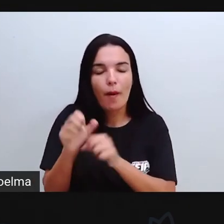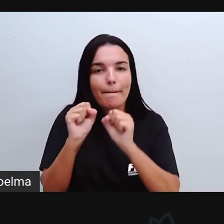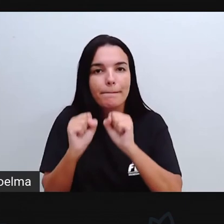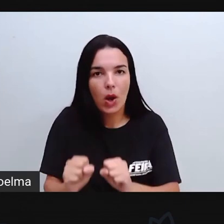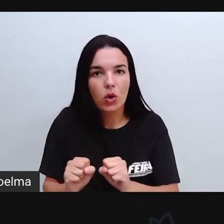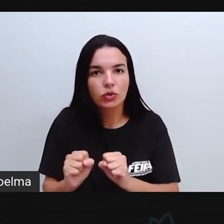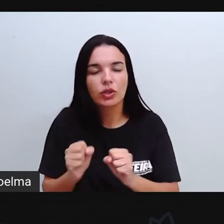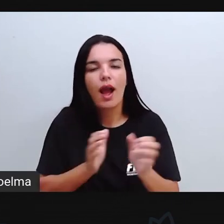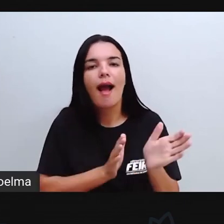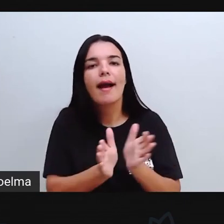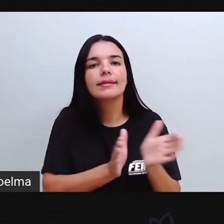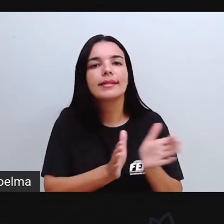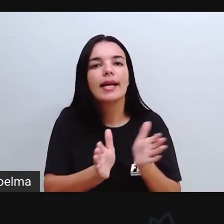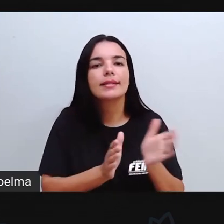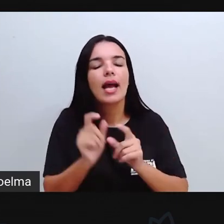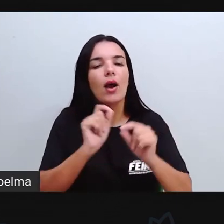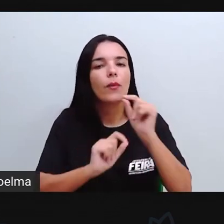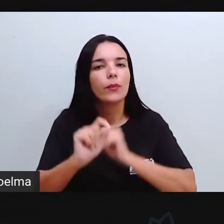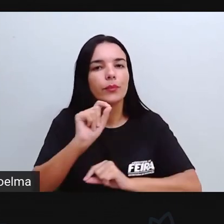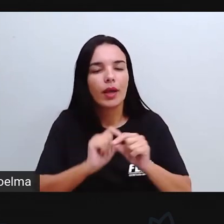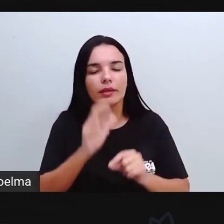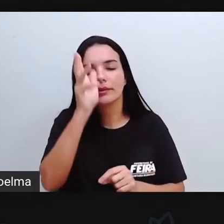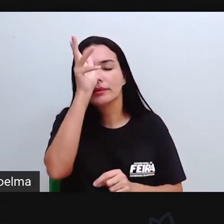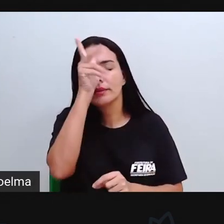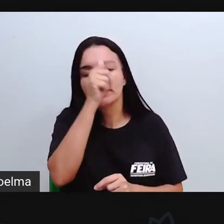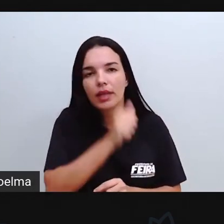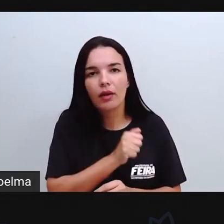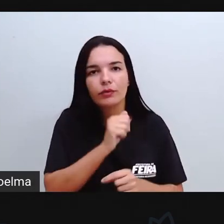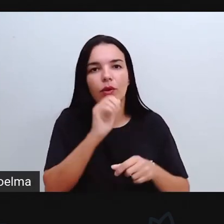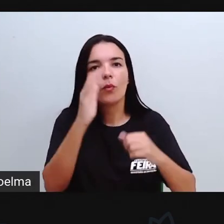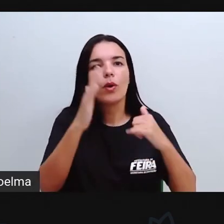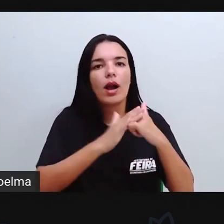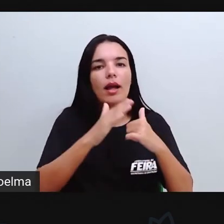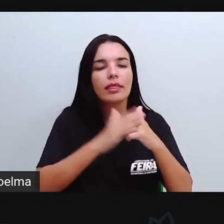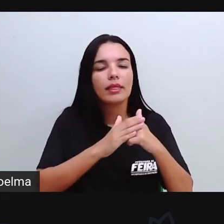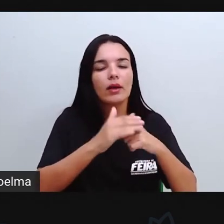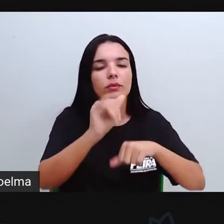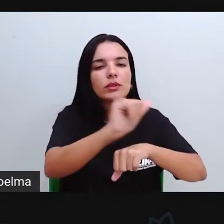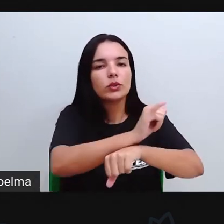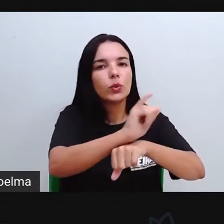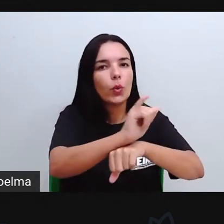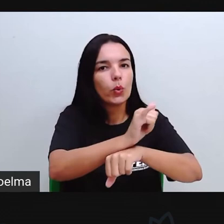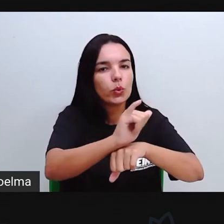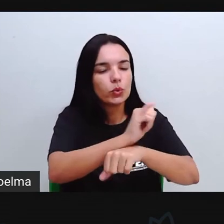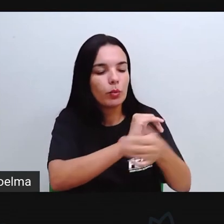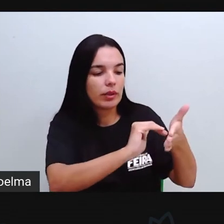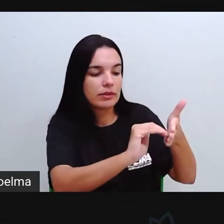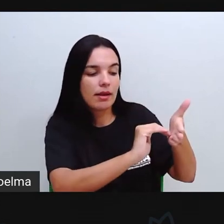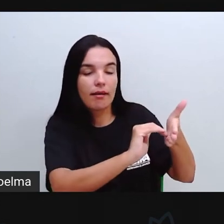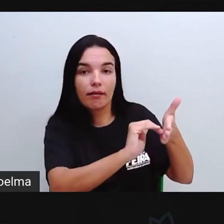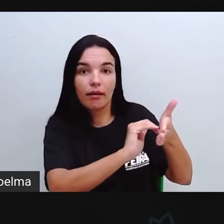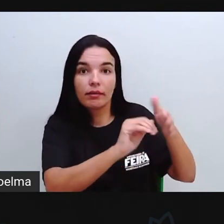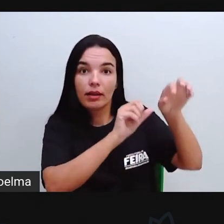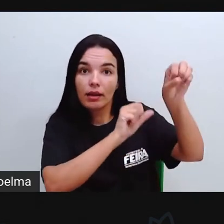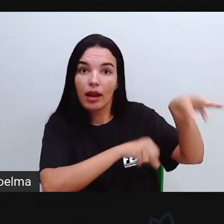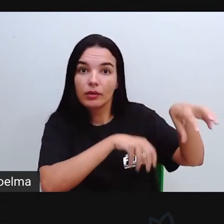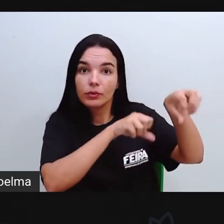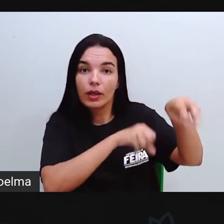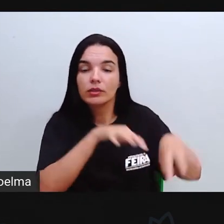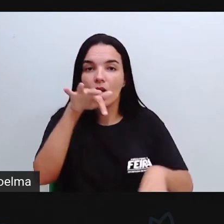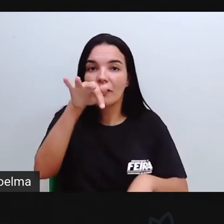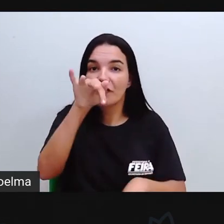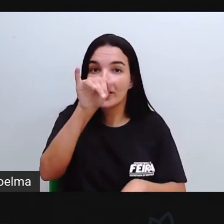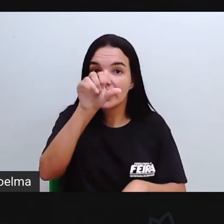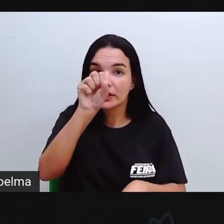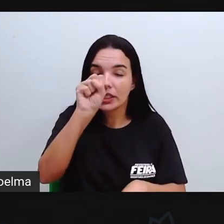fazendo isso. Esse vídeo, ele fica salvo lá no nosso canal da Seduc de Feira de Santana, o nosso canal do YouTube. E está